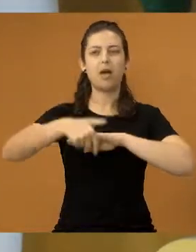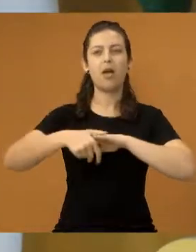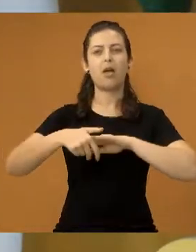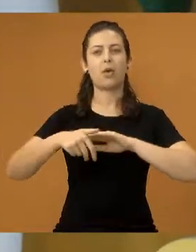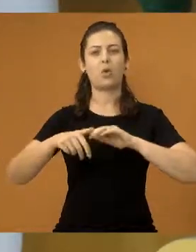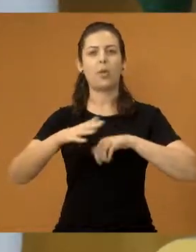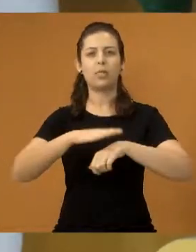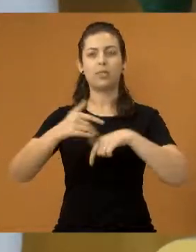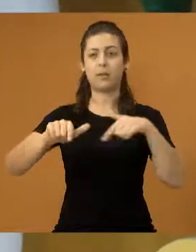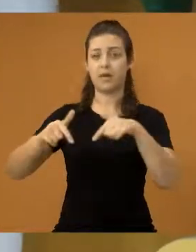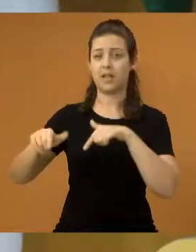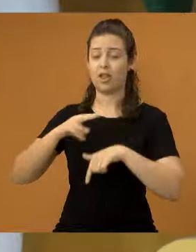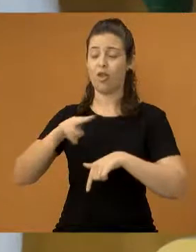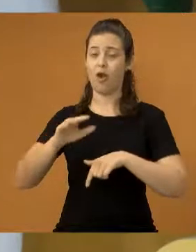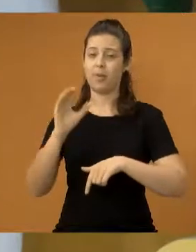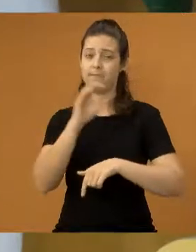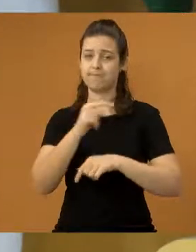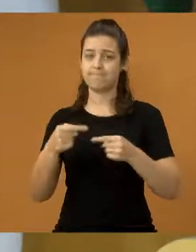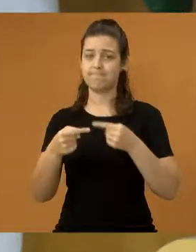vamos começar a falar nome aqui.